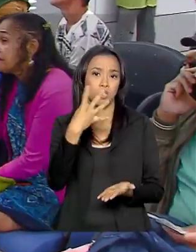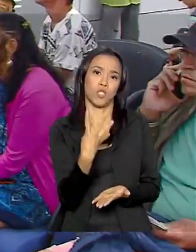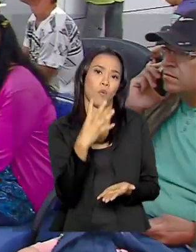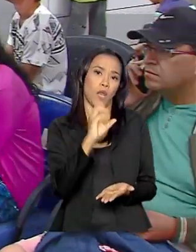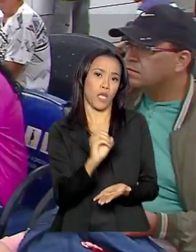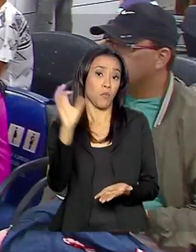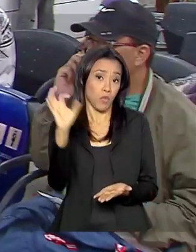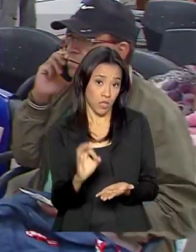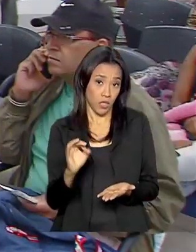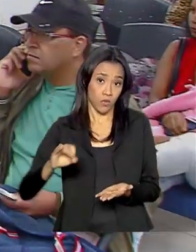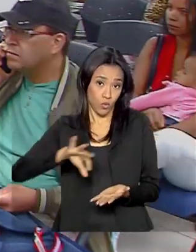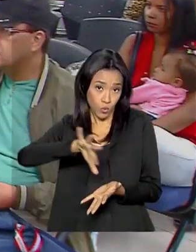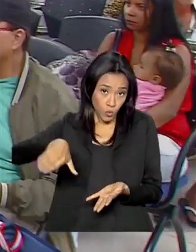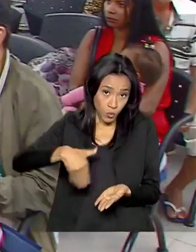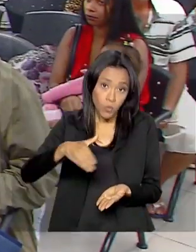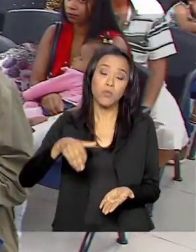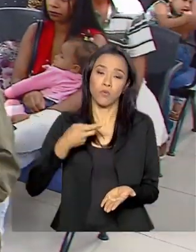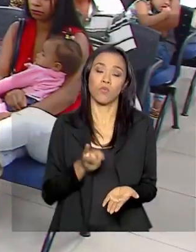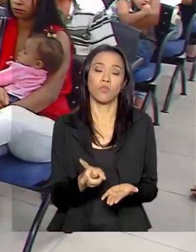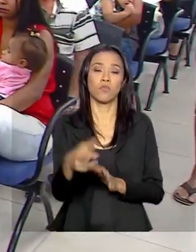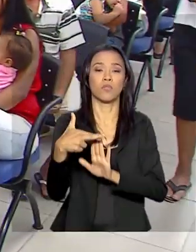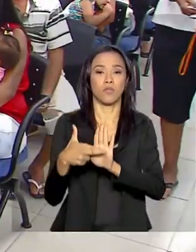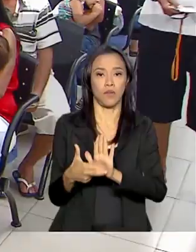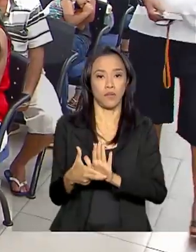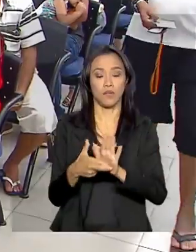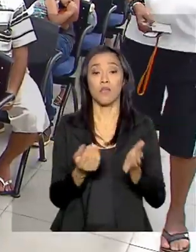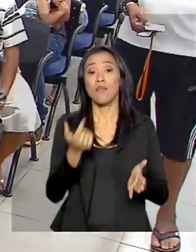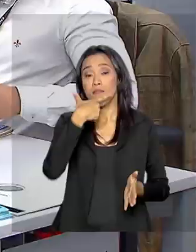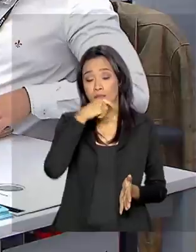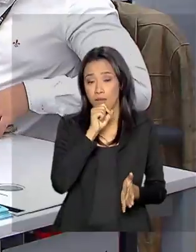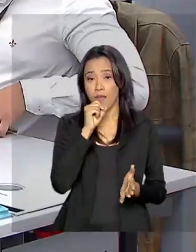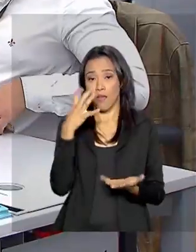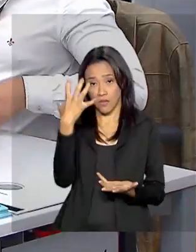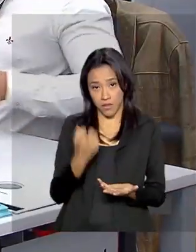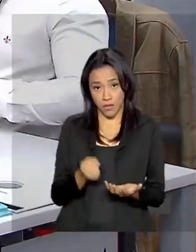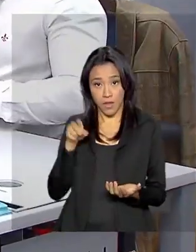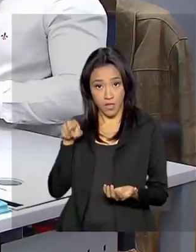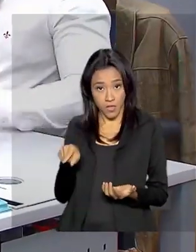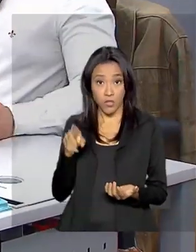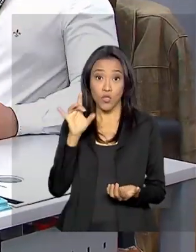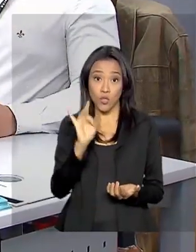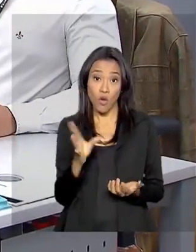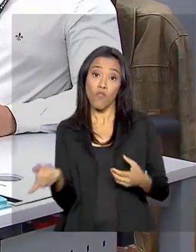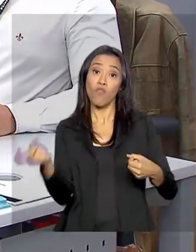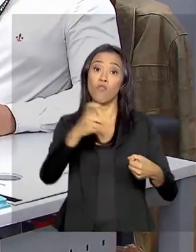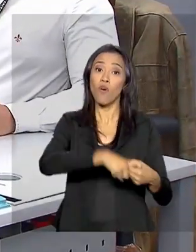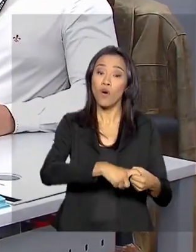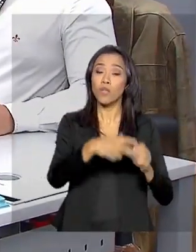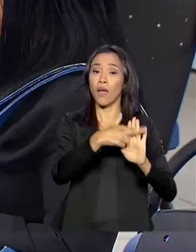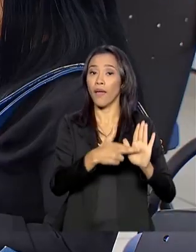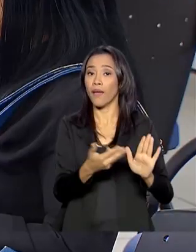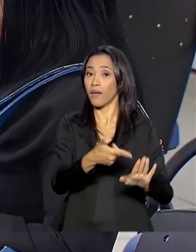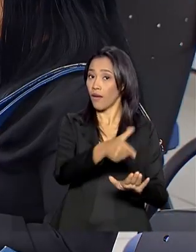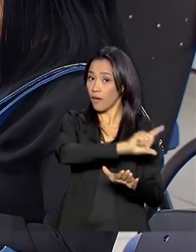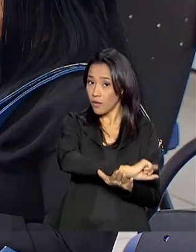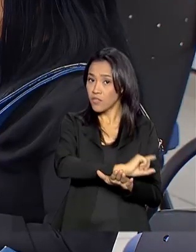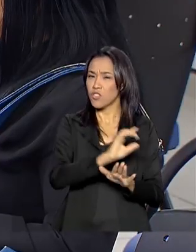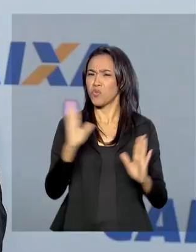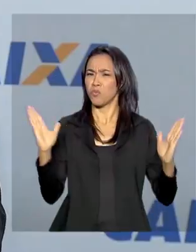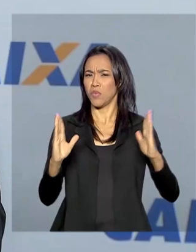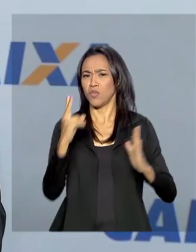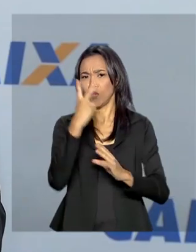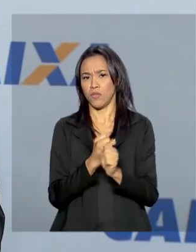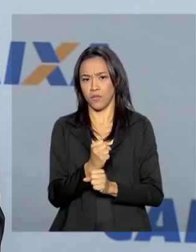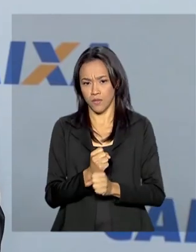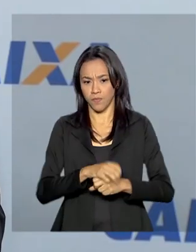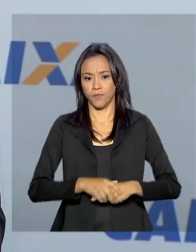do total do fundo, seguem valendo. Quem aderir ao programa só poderá voltar à modalidade anterior depois de dois anos.